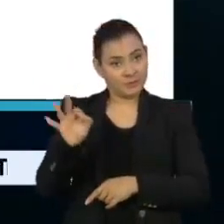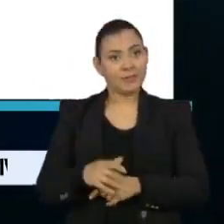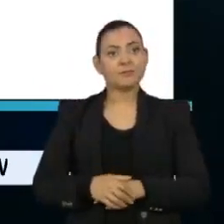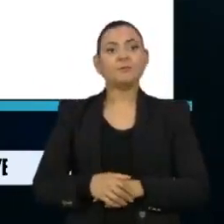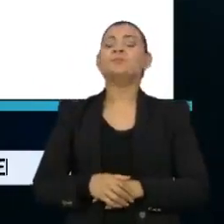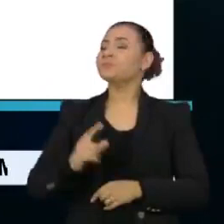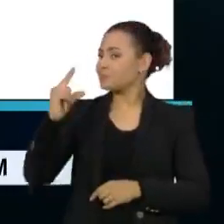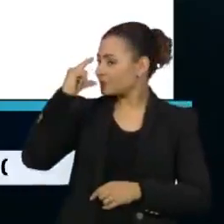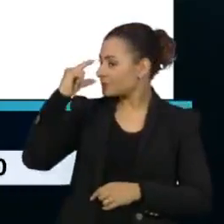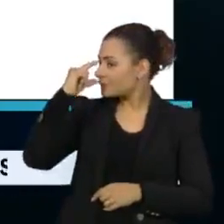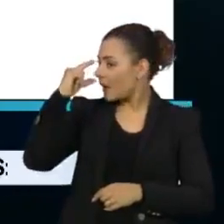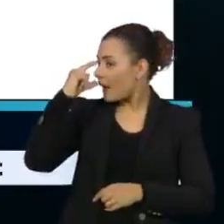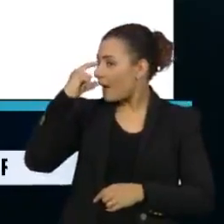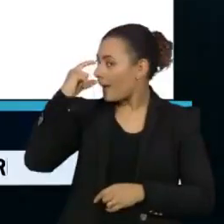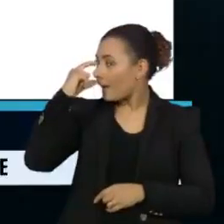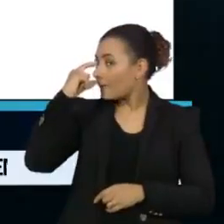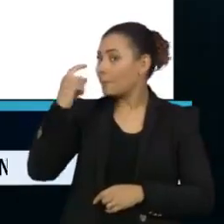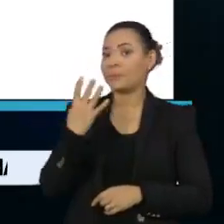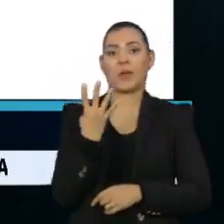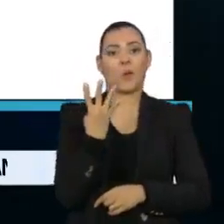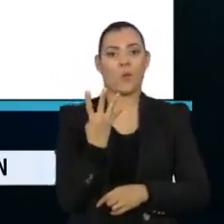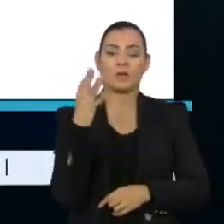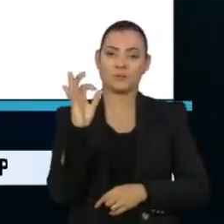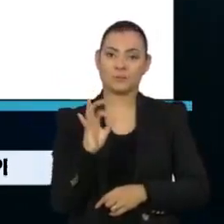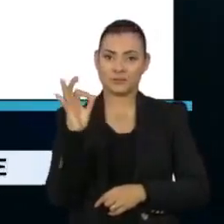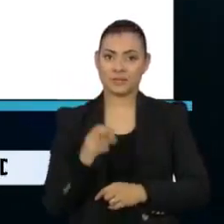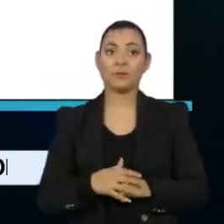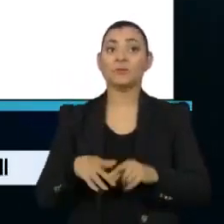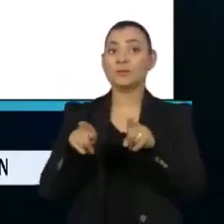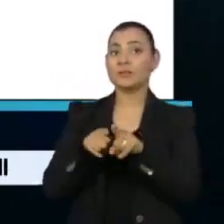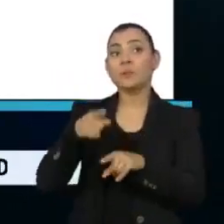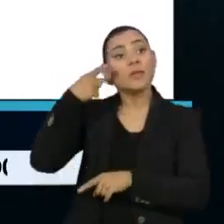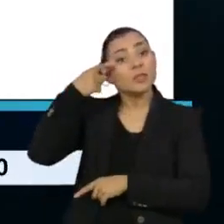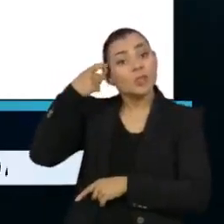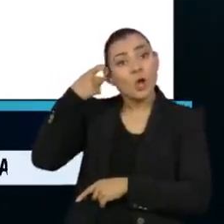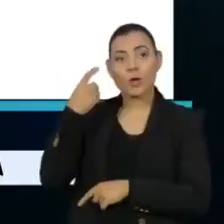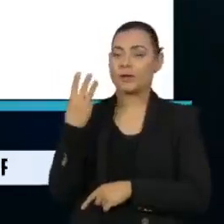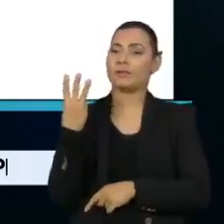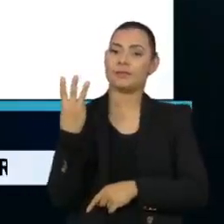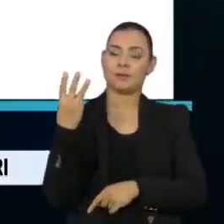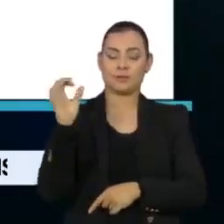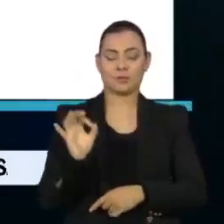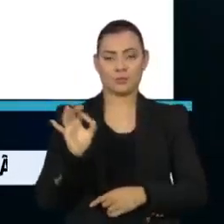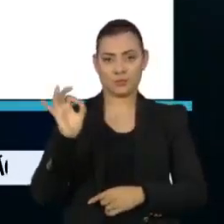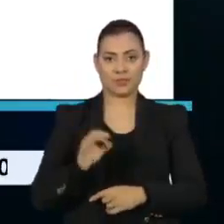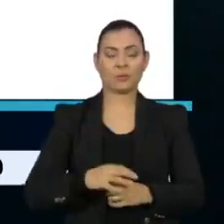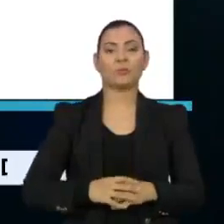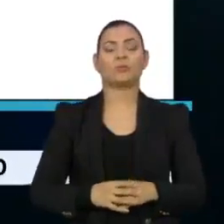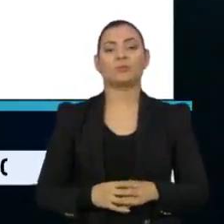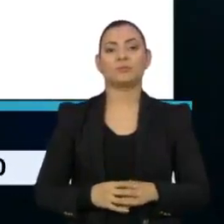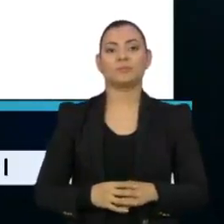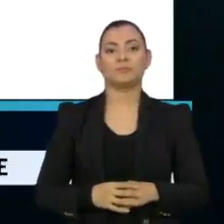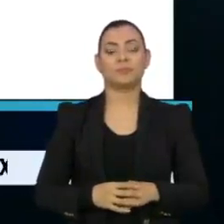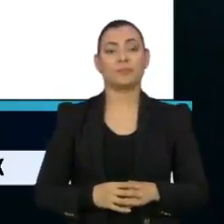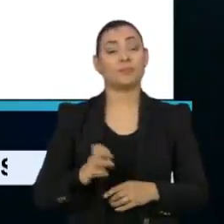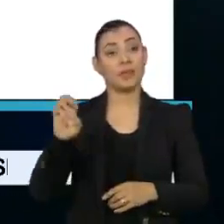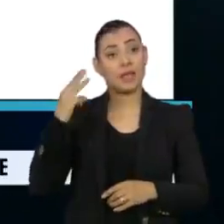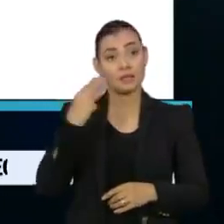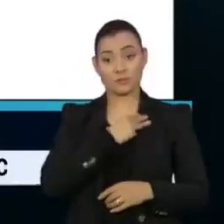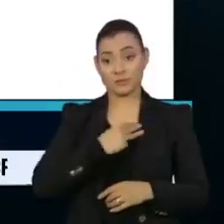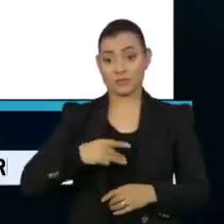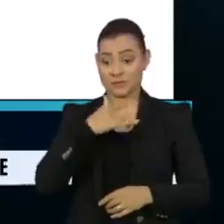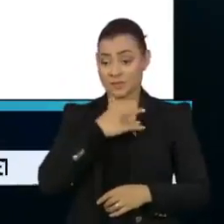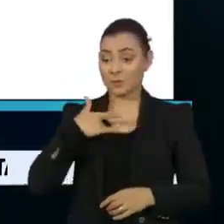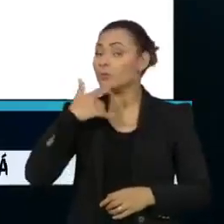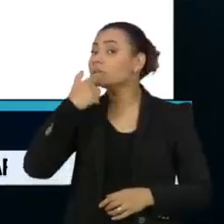seguido de Luciano Huck, com 4% e do atual governador de São Paulo, João Dória, com 3%. O ex-ministro